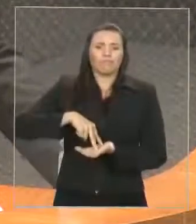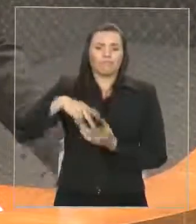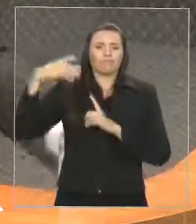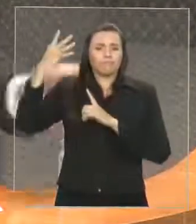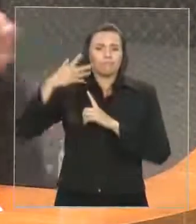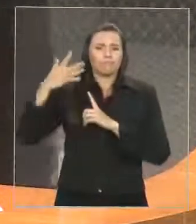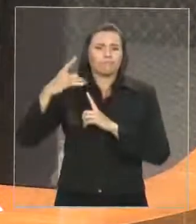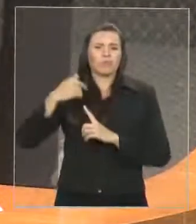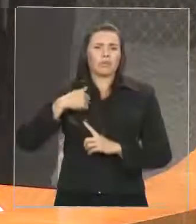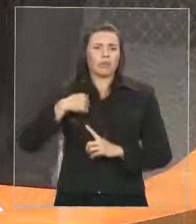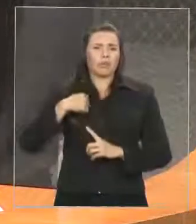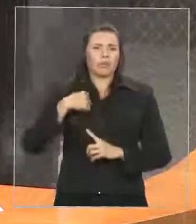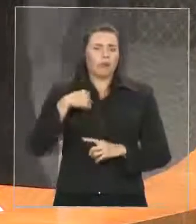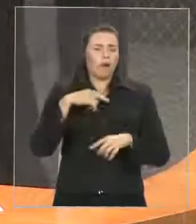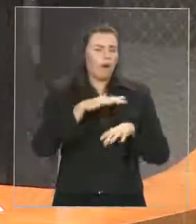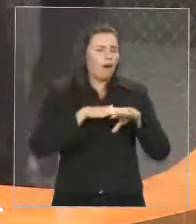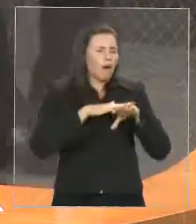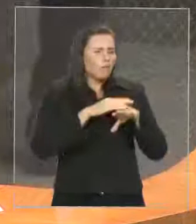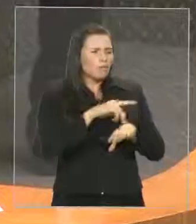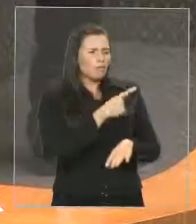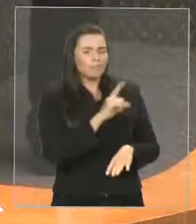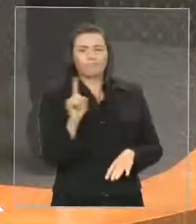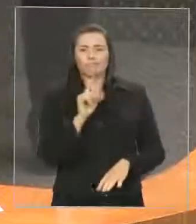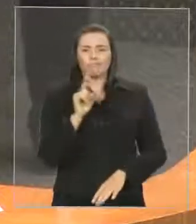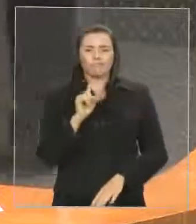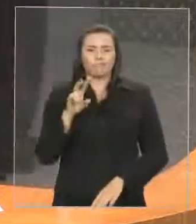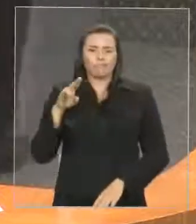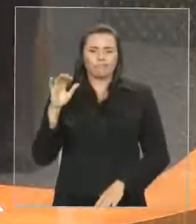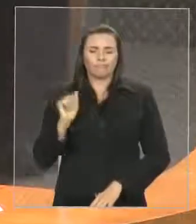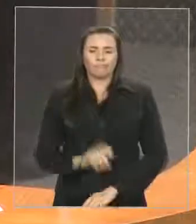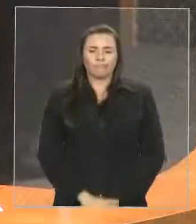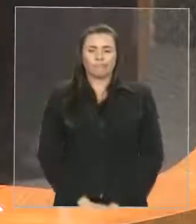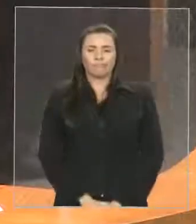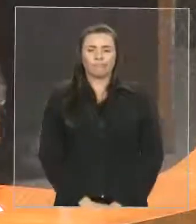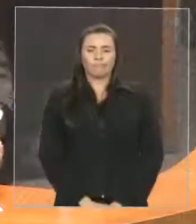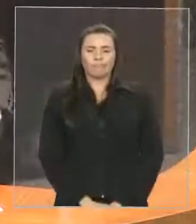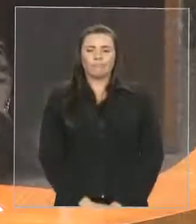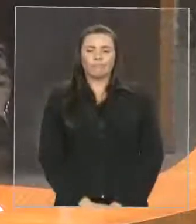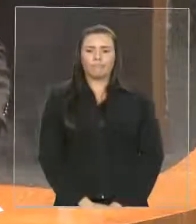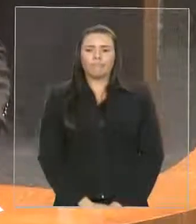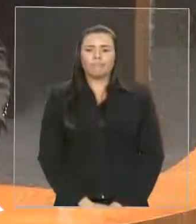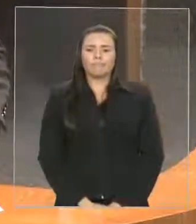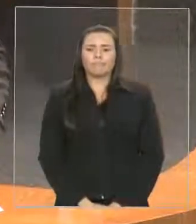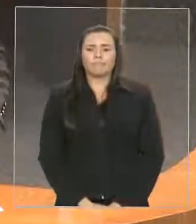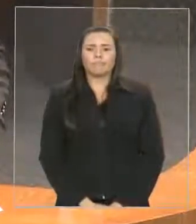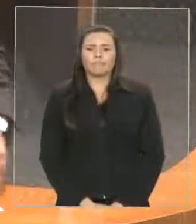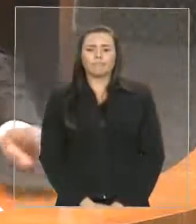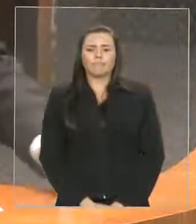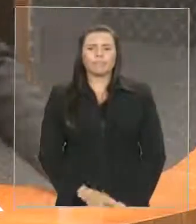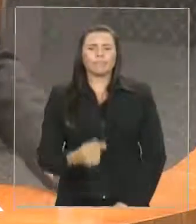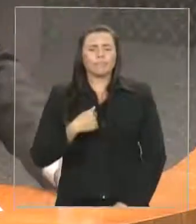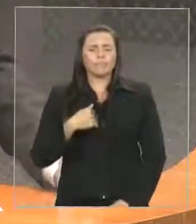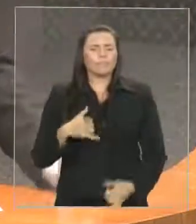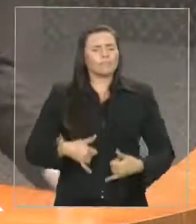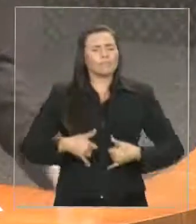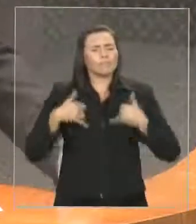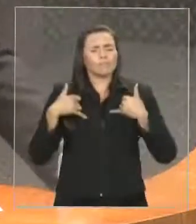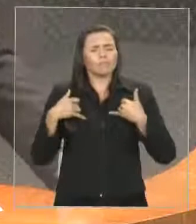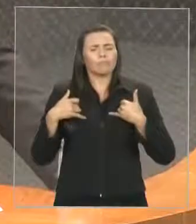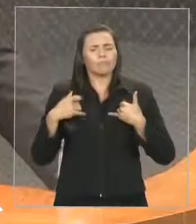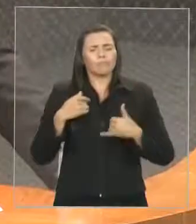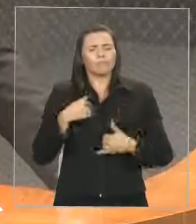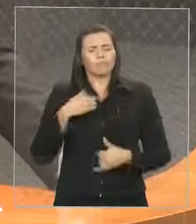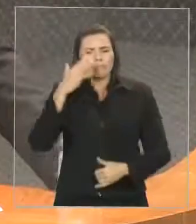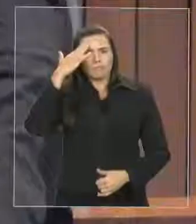E ao início do meu pronunciamento, quando falo do orgulho de ser deputado, pela forma como conduz o meu mandato, e tenho